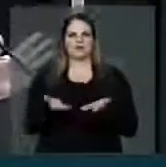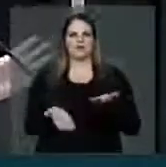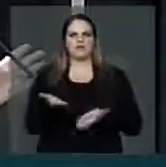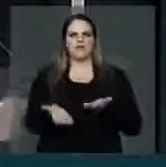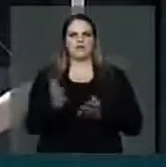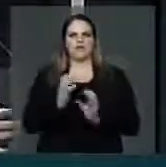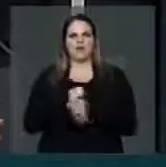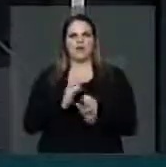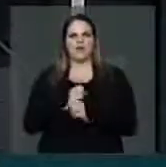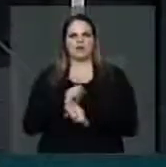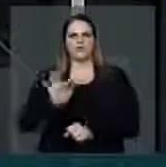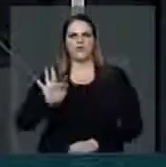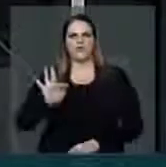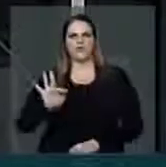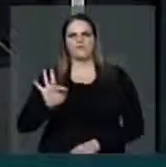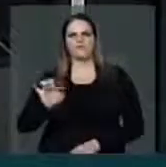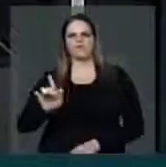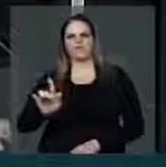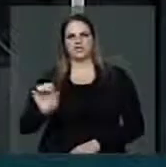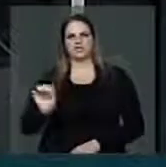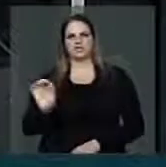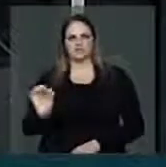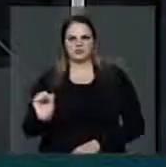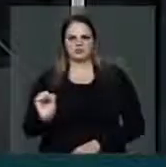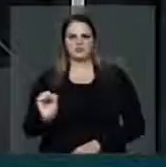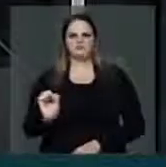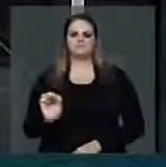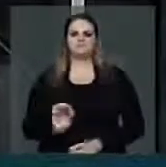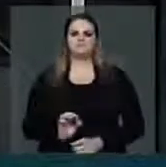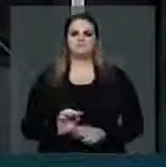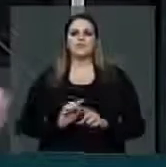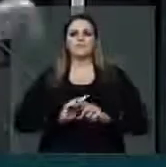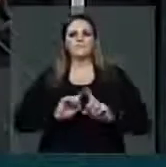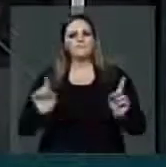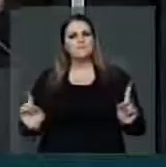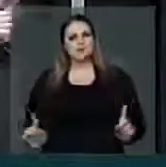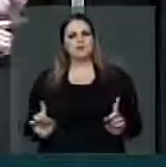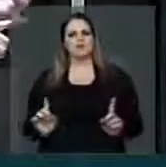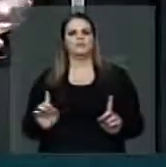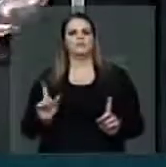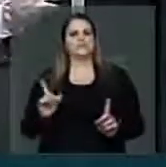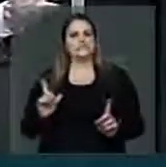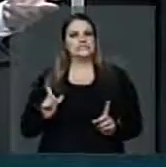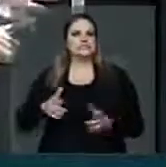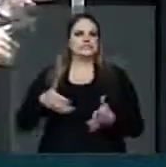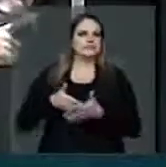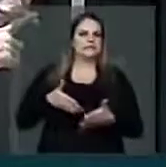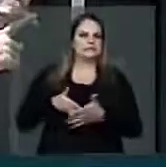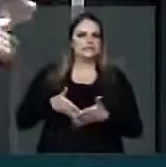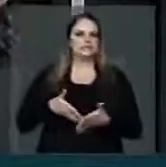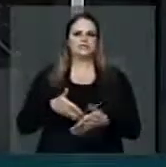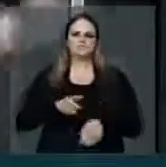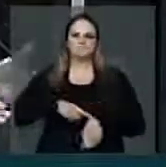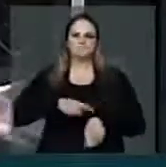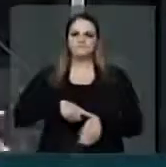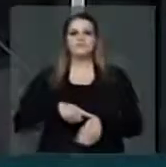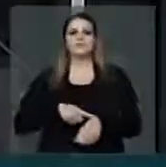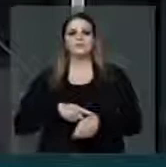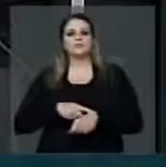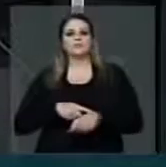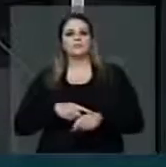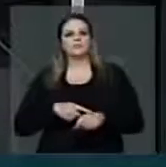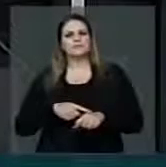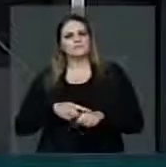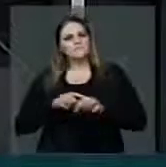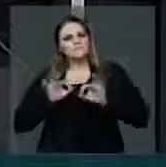as contas do FGTS. Só que essa questão tinha prazo e, especificamente para